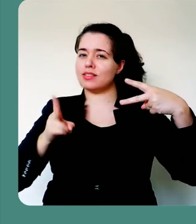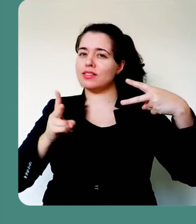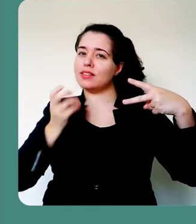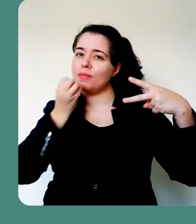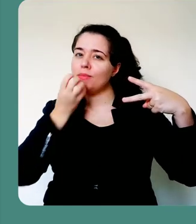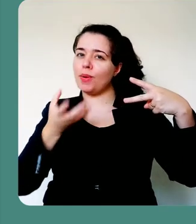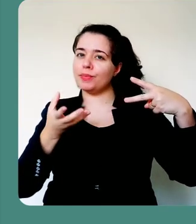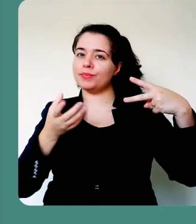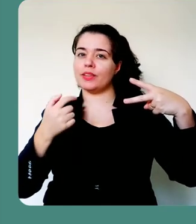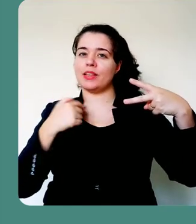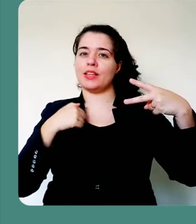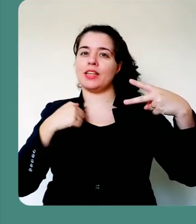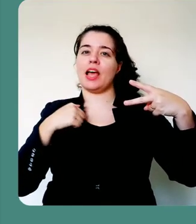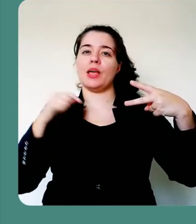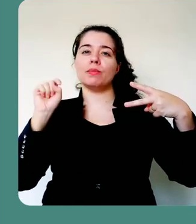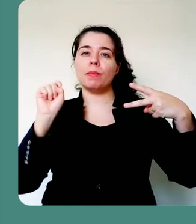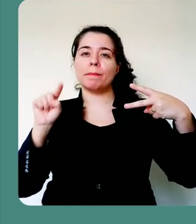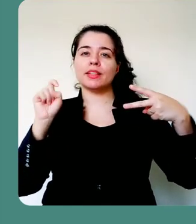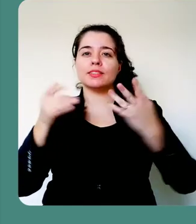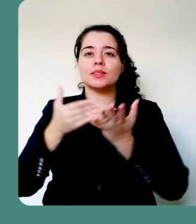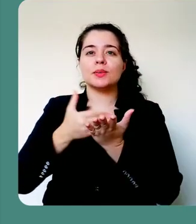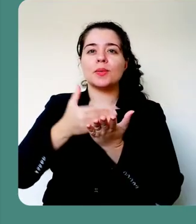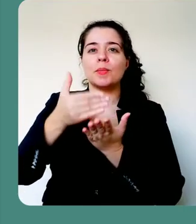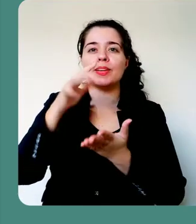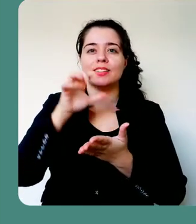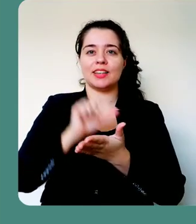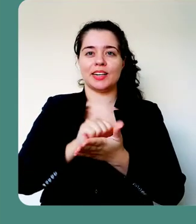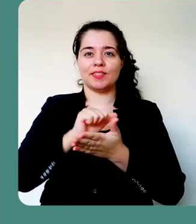opções, eu vou clicar em iniciar gravação.